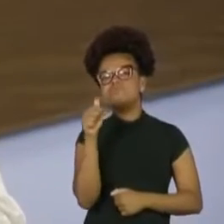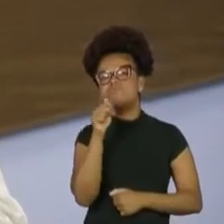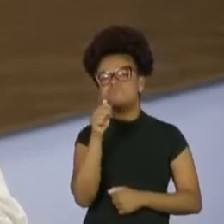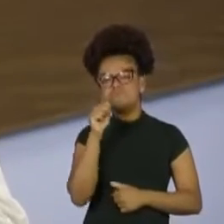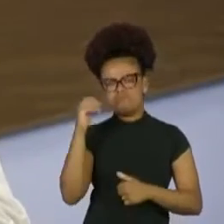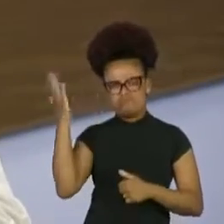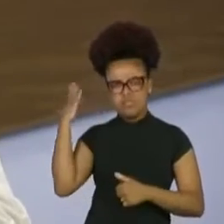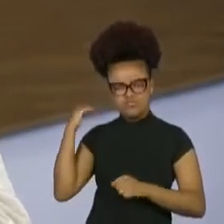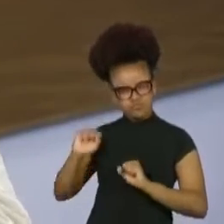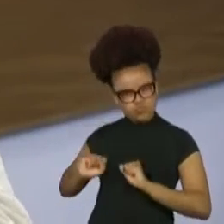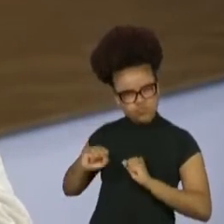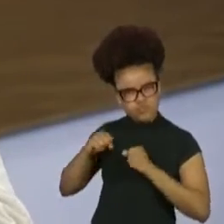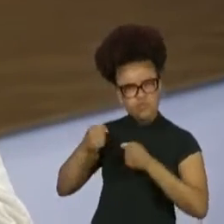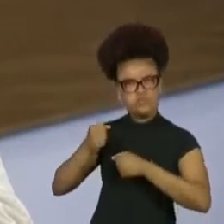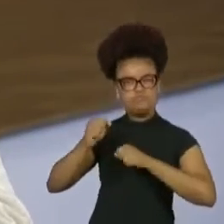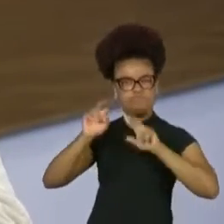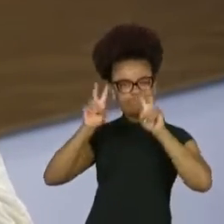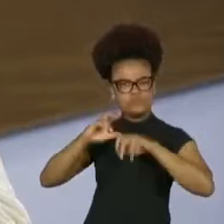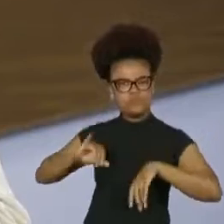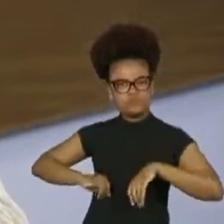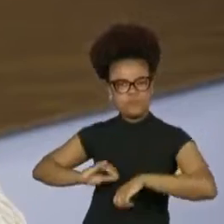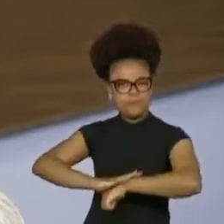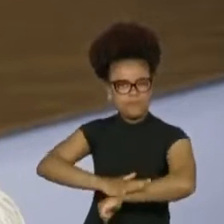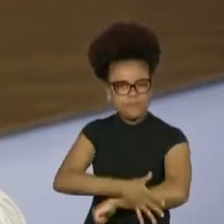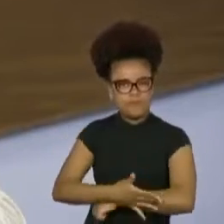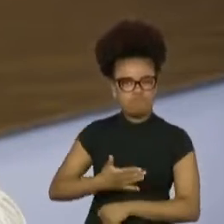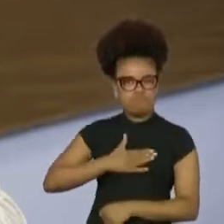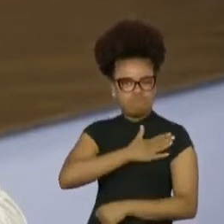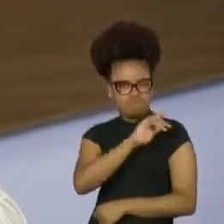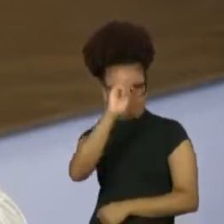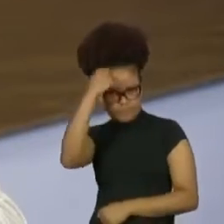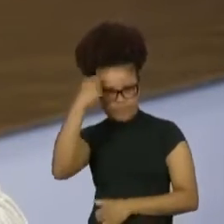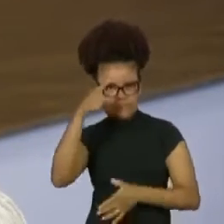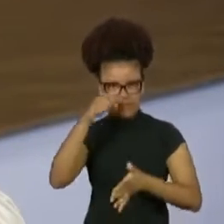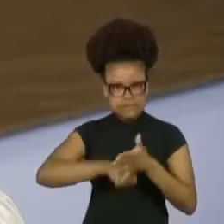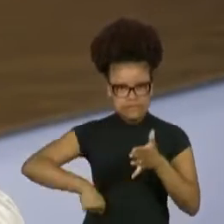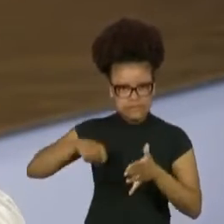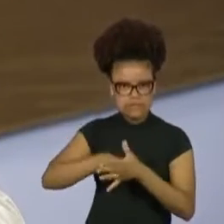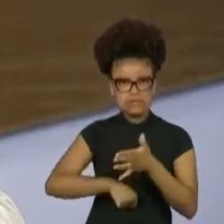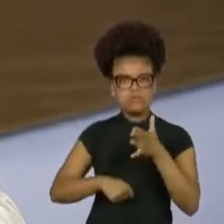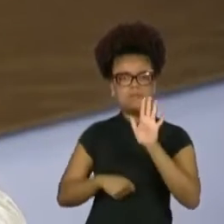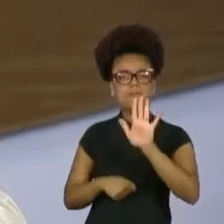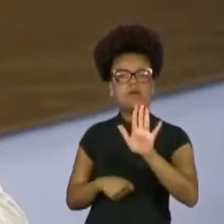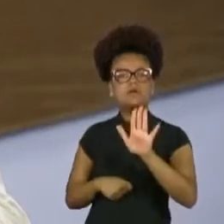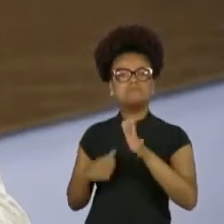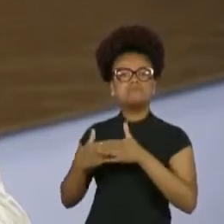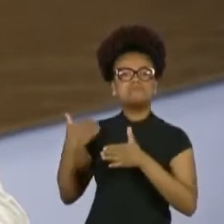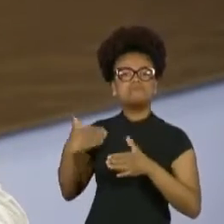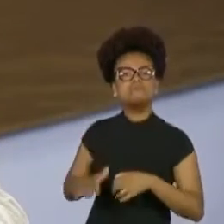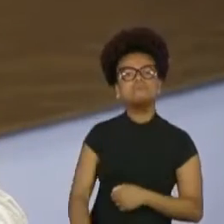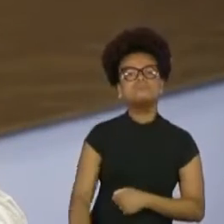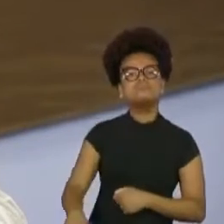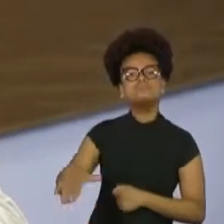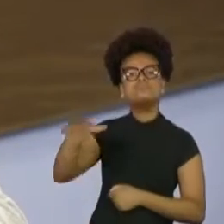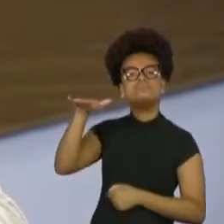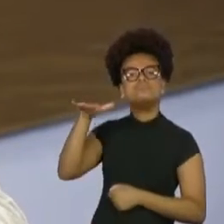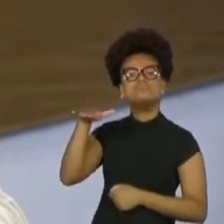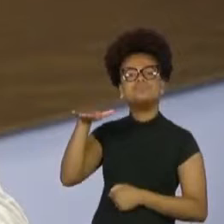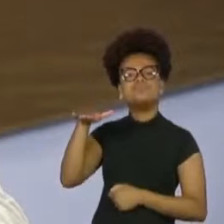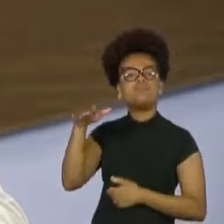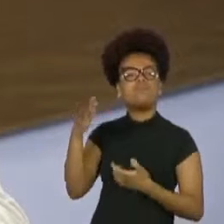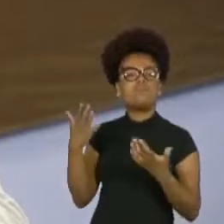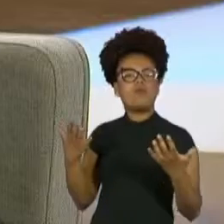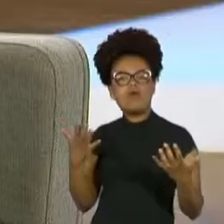o machismo desde sempre, desde muito cedo. Em algum momento da sua vida, a esses preconceitos deve ter se unido o etarismo, que o